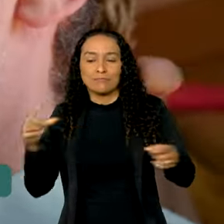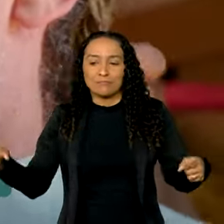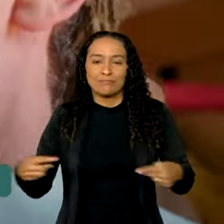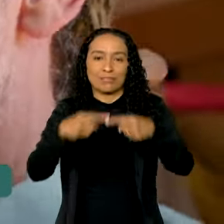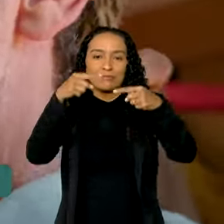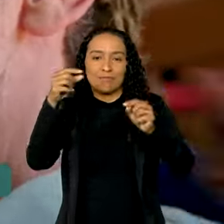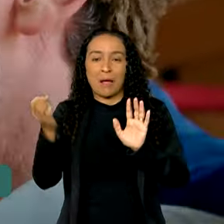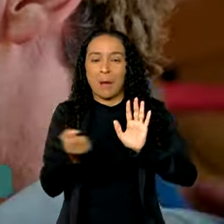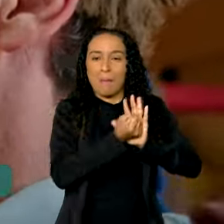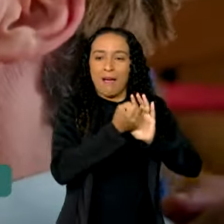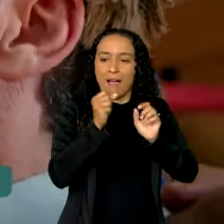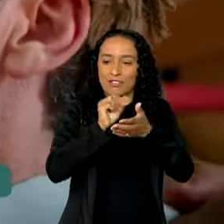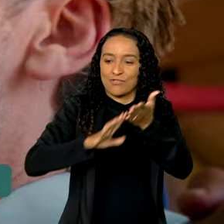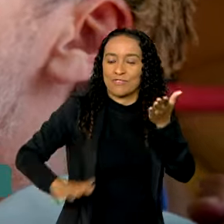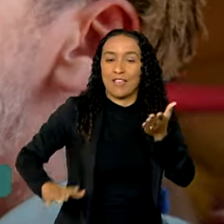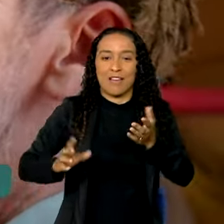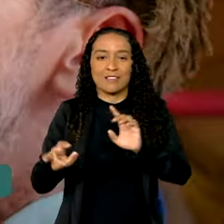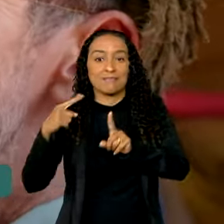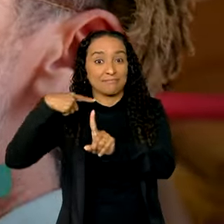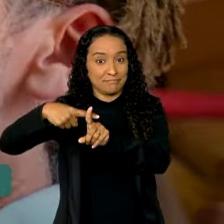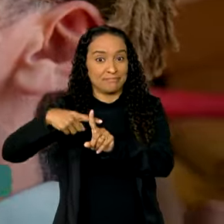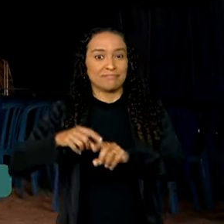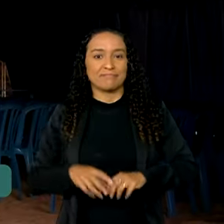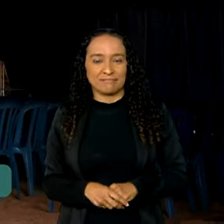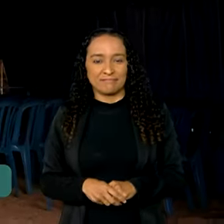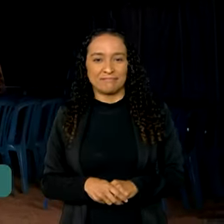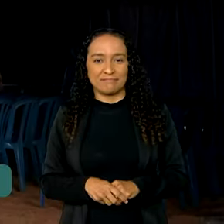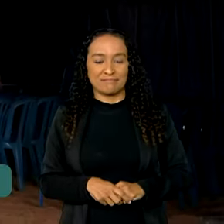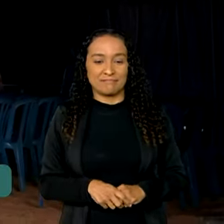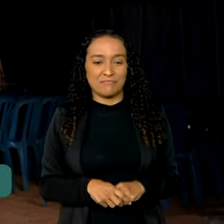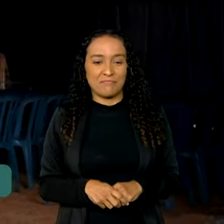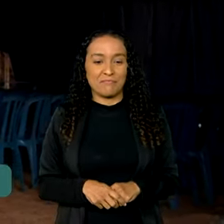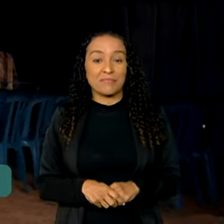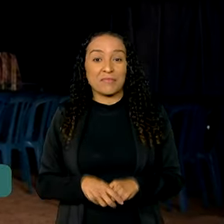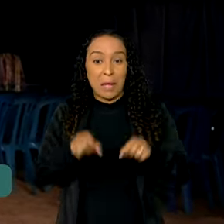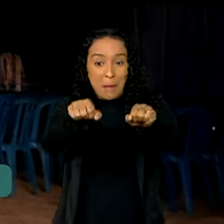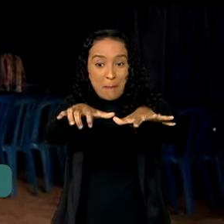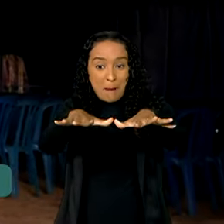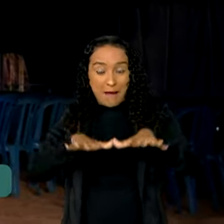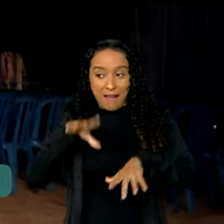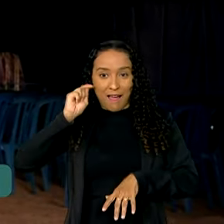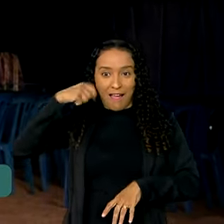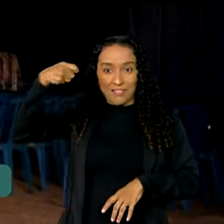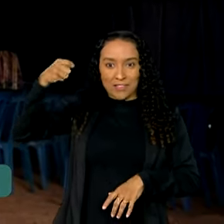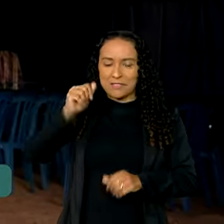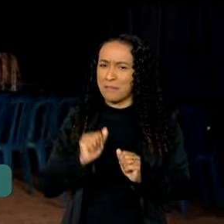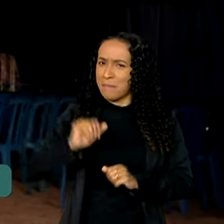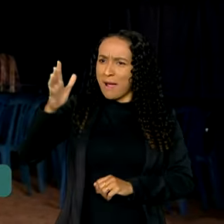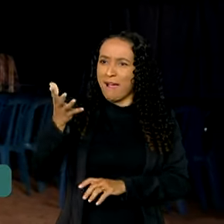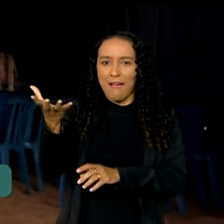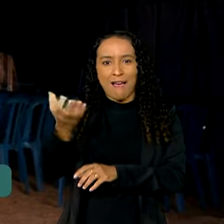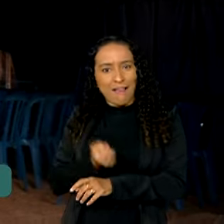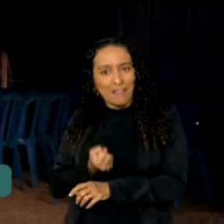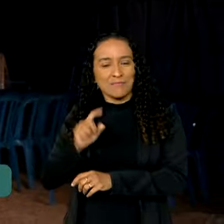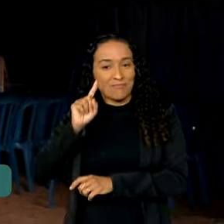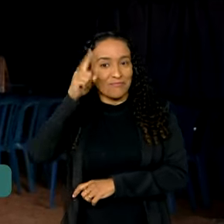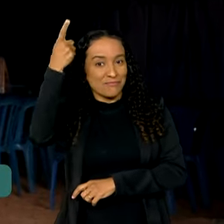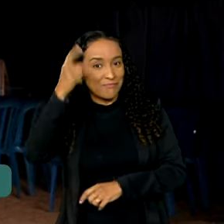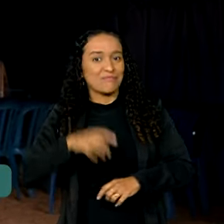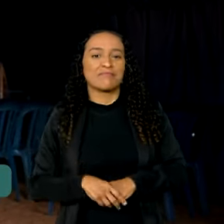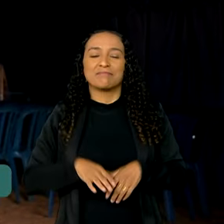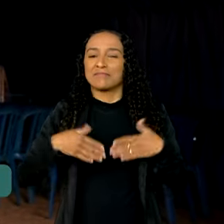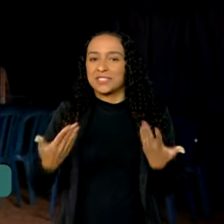sua marca a atividades positivas. A plateia e os artistas são os maiores beneficiados dessa iniciativa.